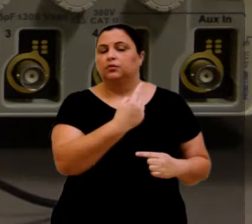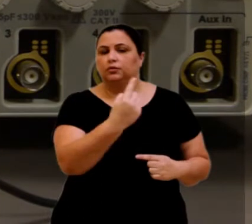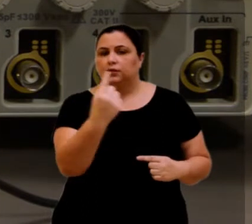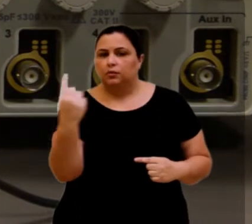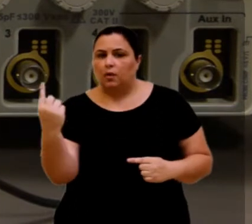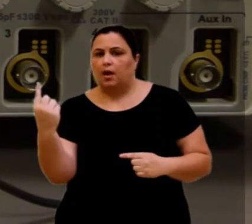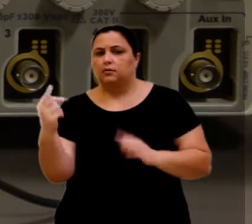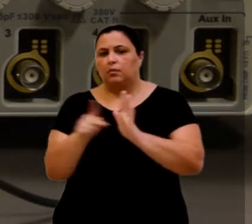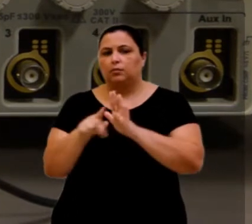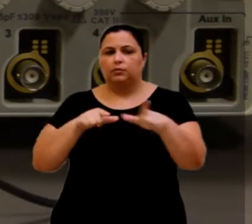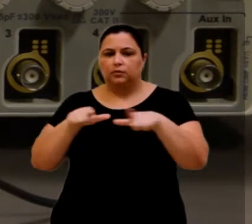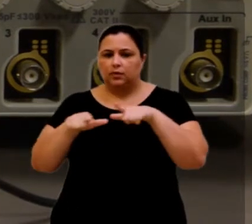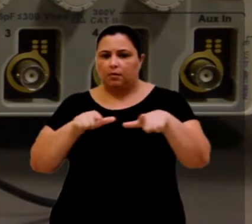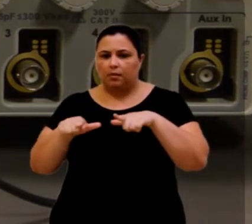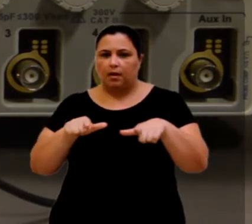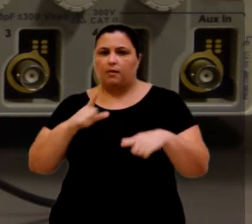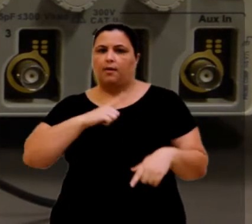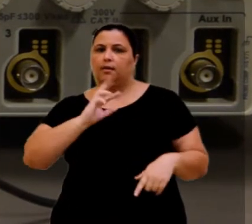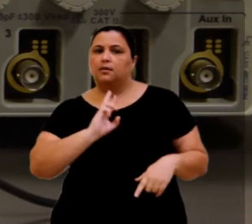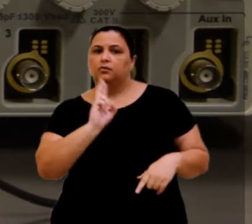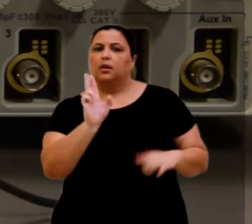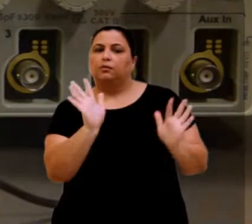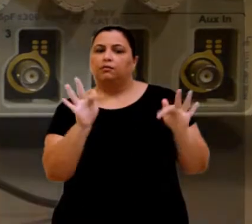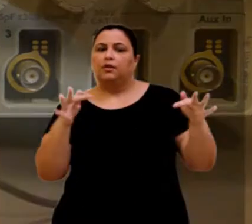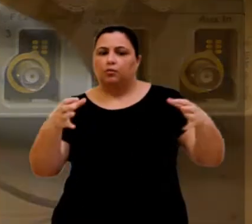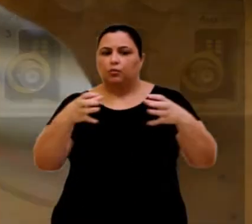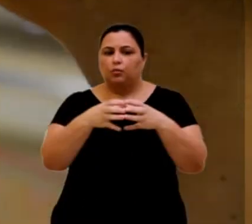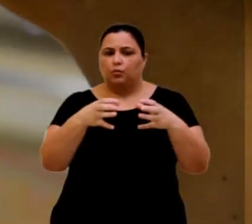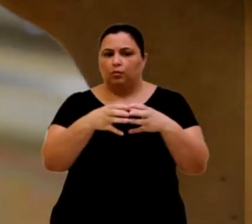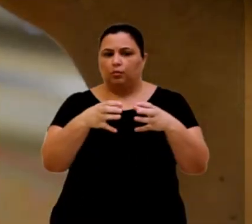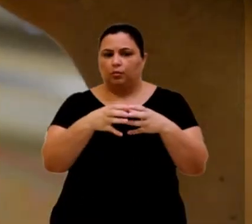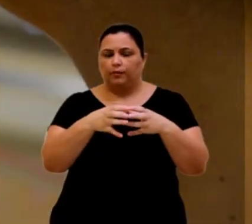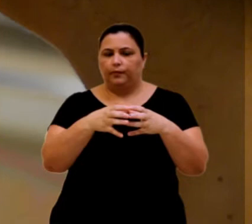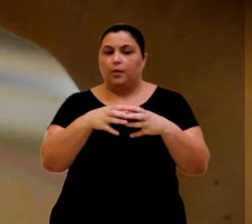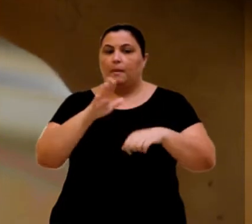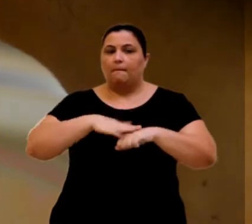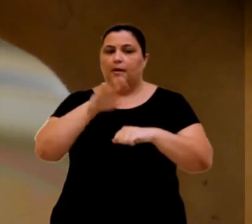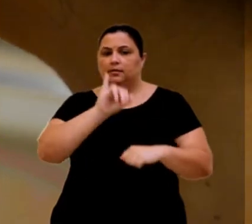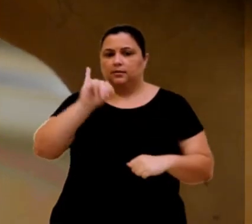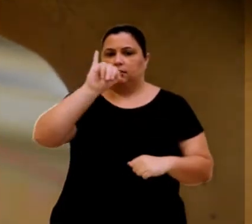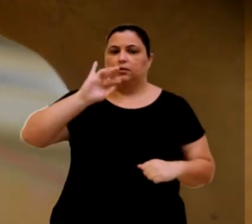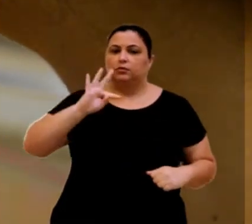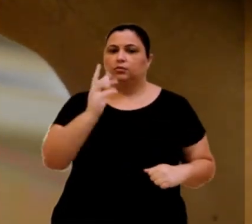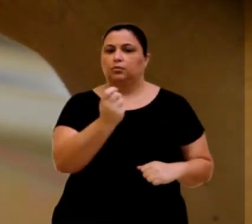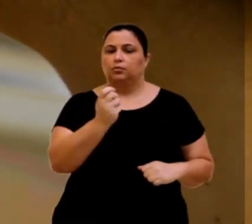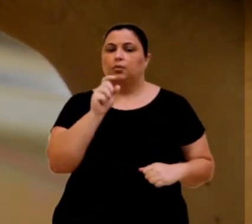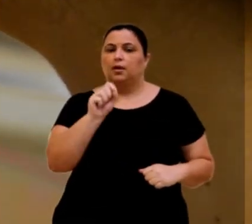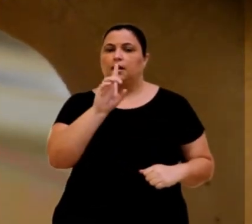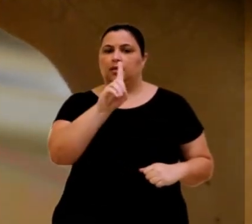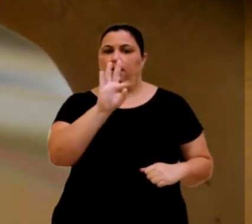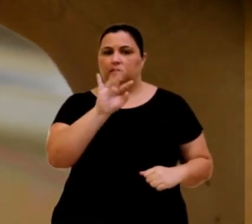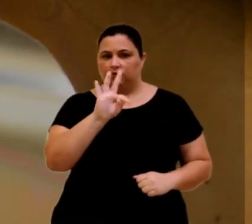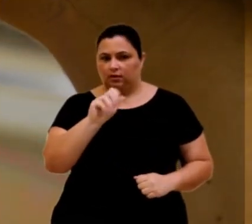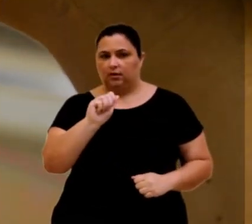com soluções individuais que irão compor o resultado final do DETITA. E o mais importante de tudo isso